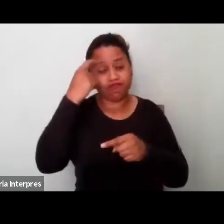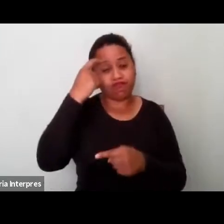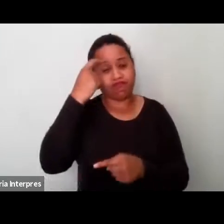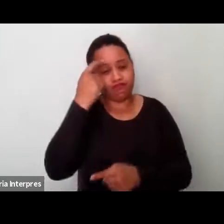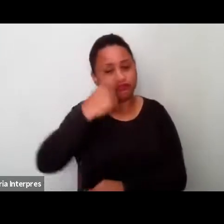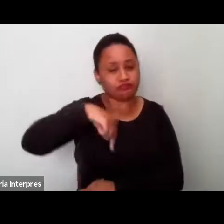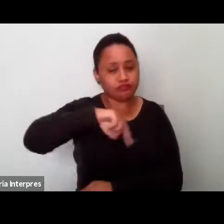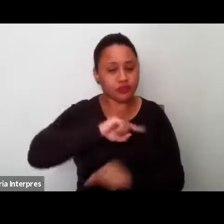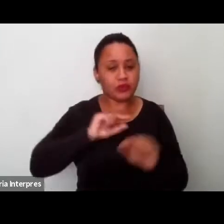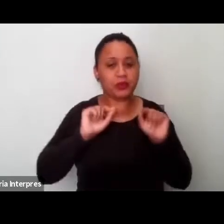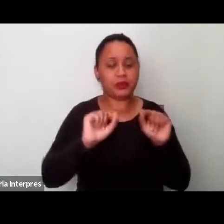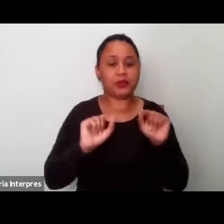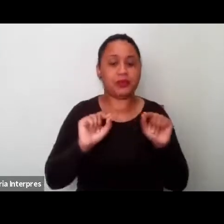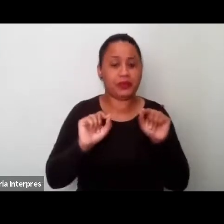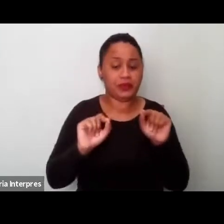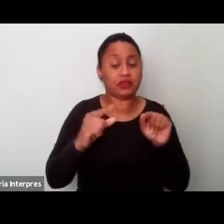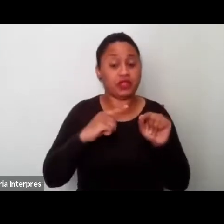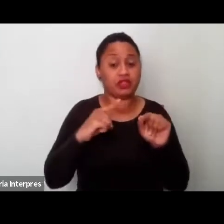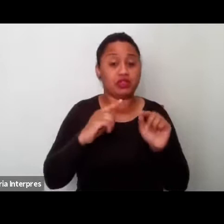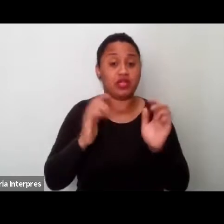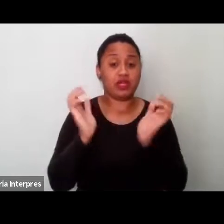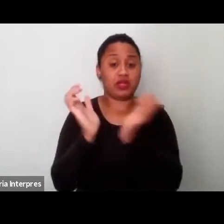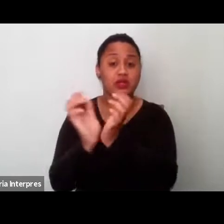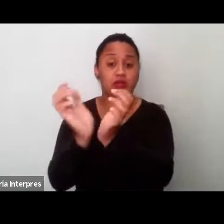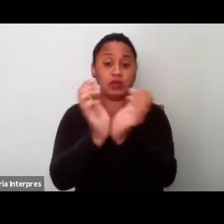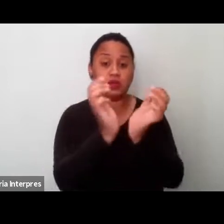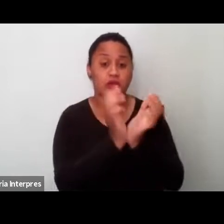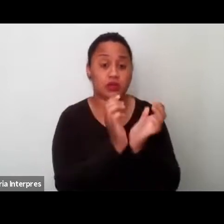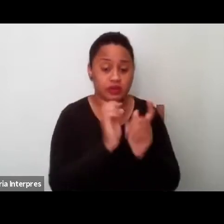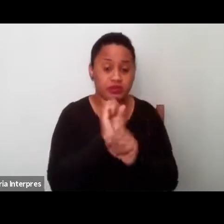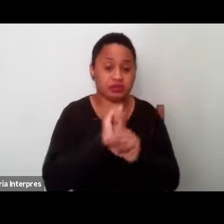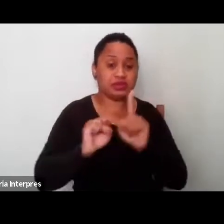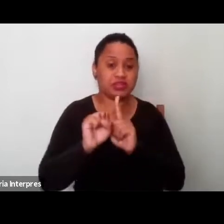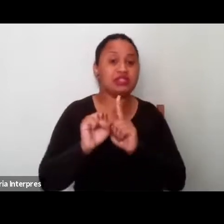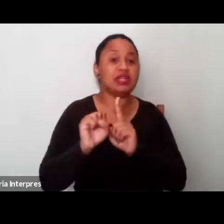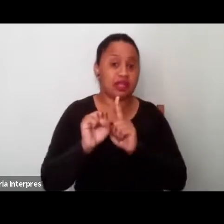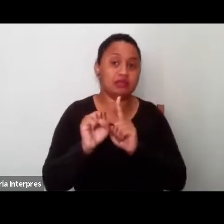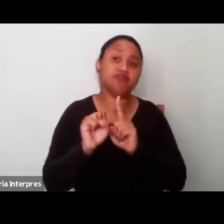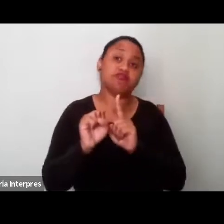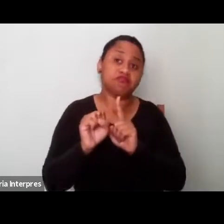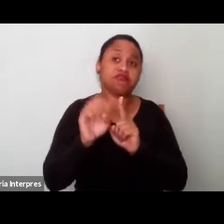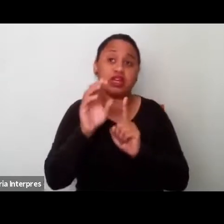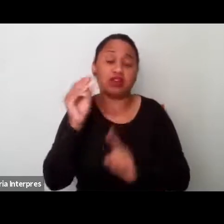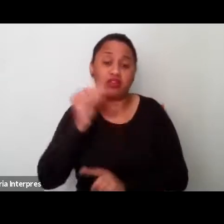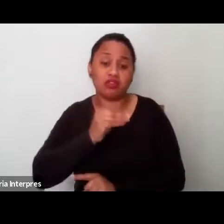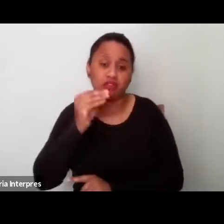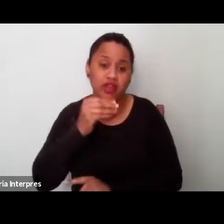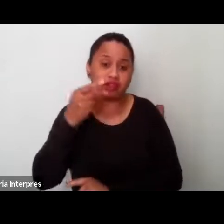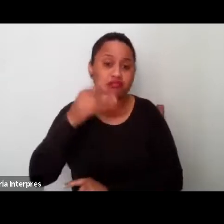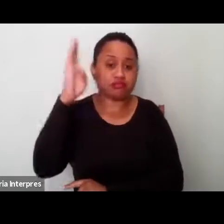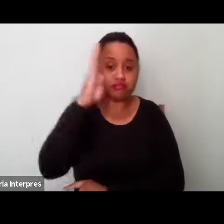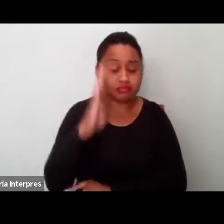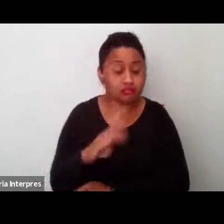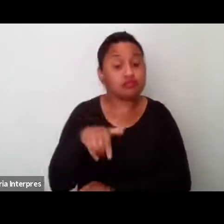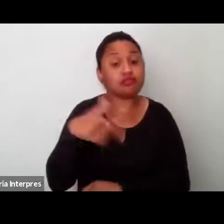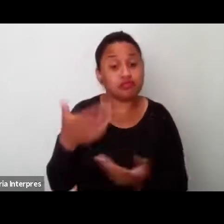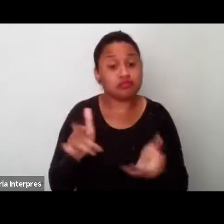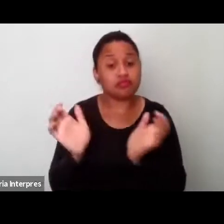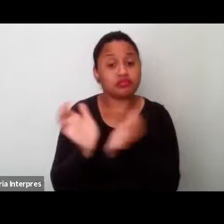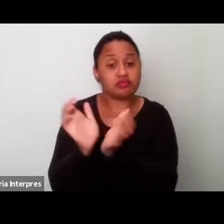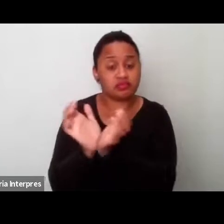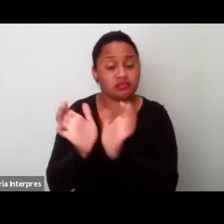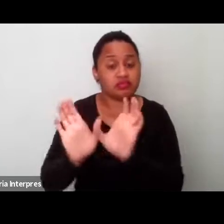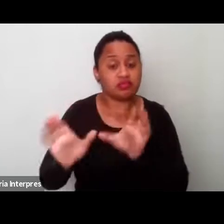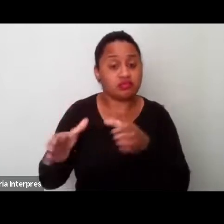realmente há grupos sociais, então, mais vulneráveis, né, no Brasil, e um desses grupos seriam,